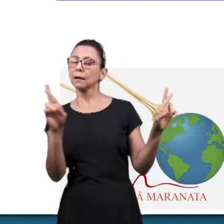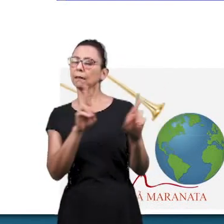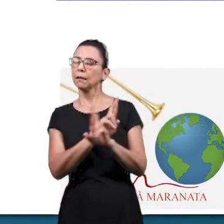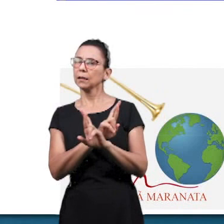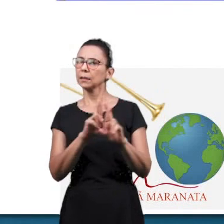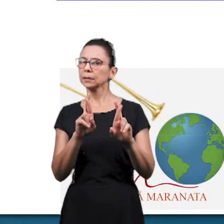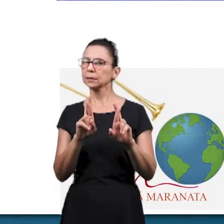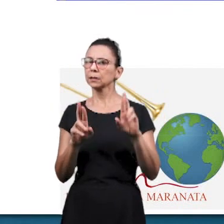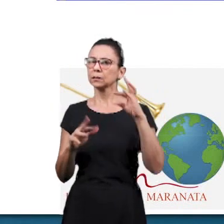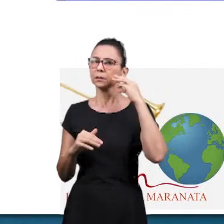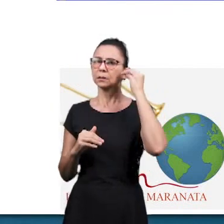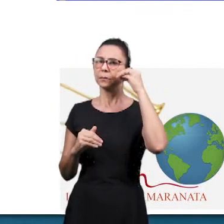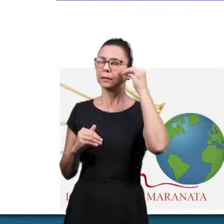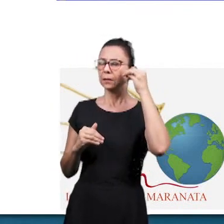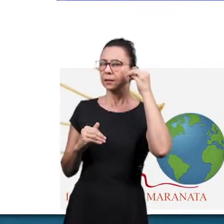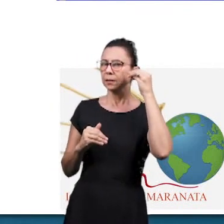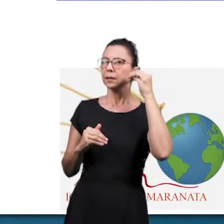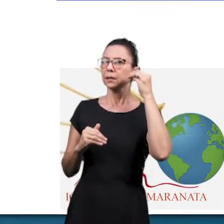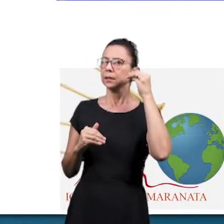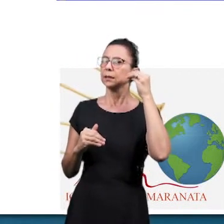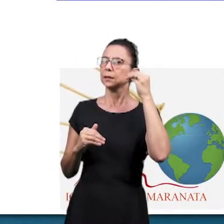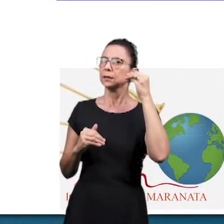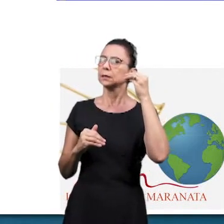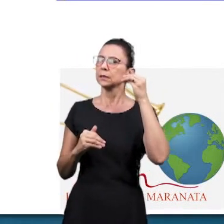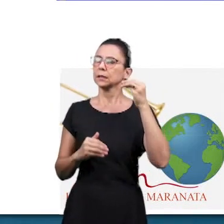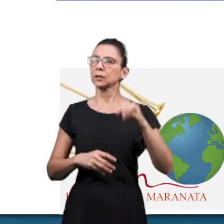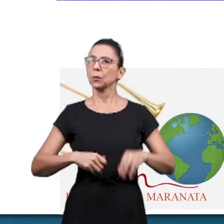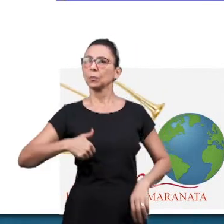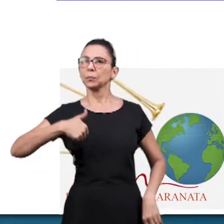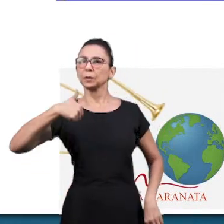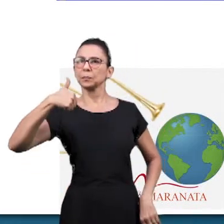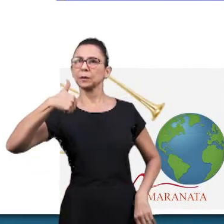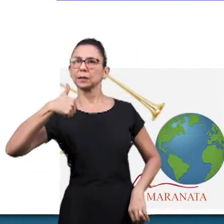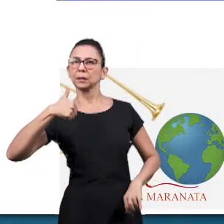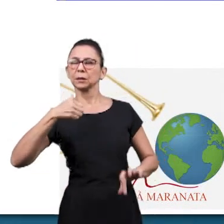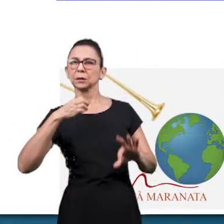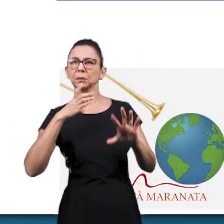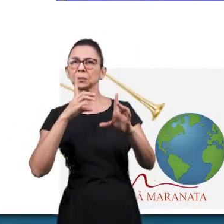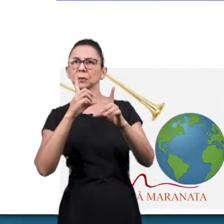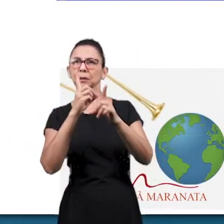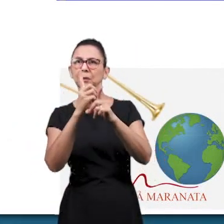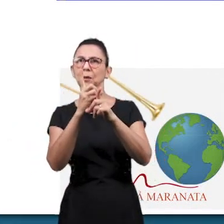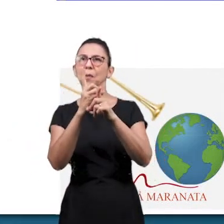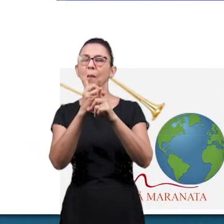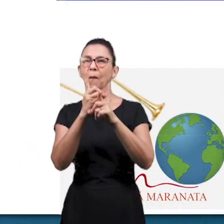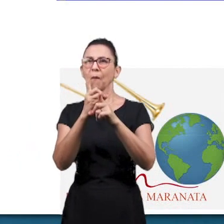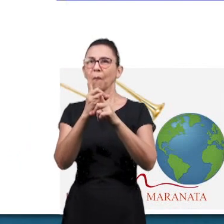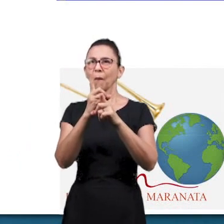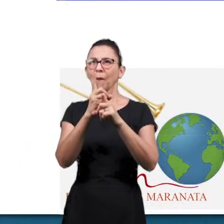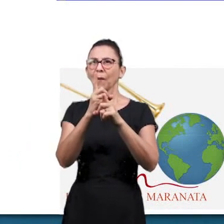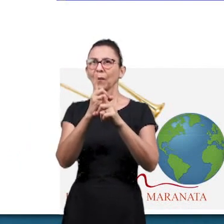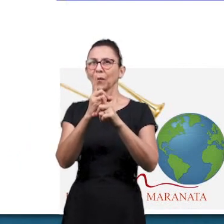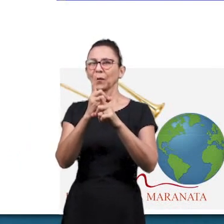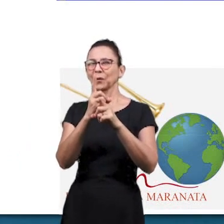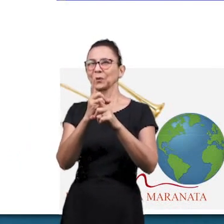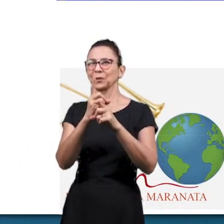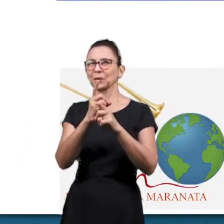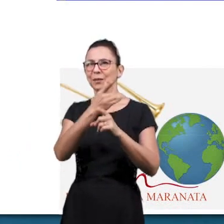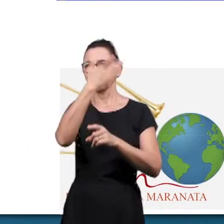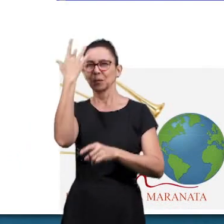existe entre aquela experiência e o primeiro encontro do pecador com o Salvador?